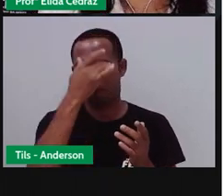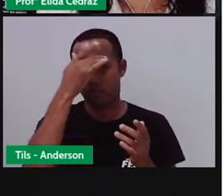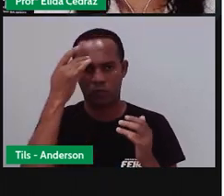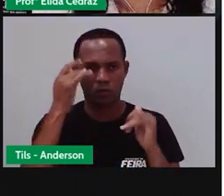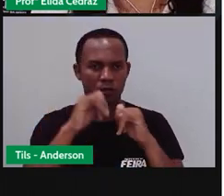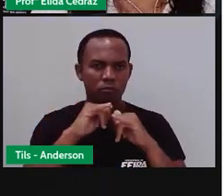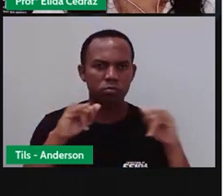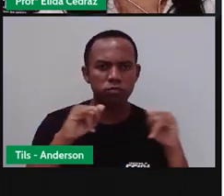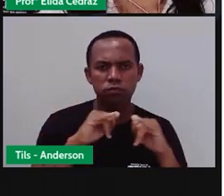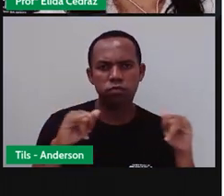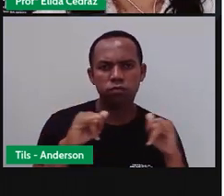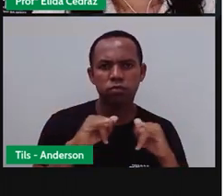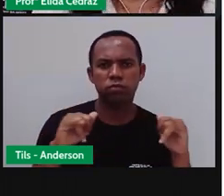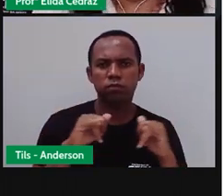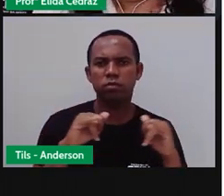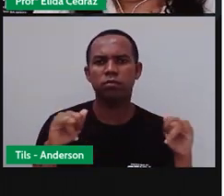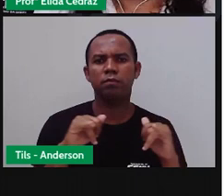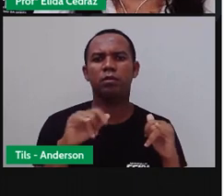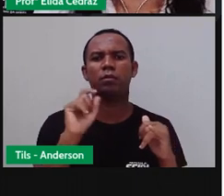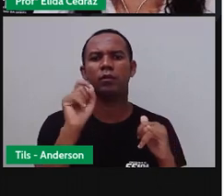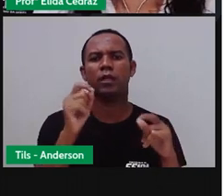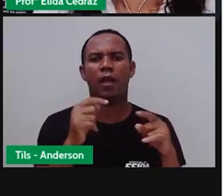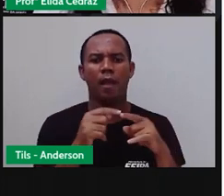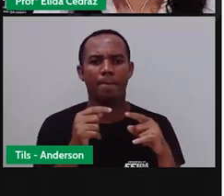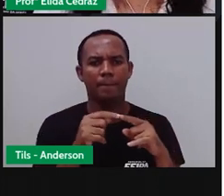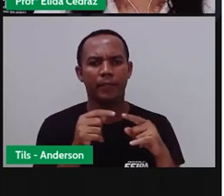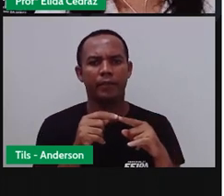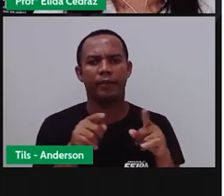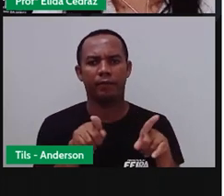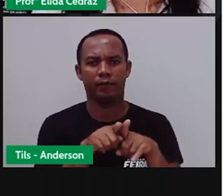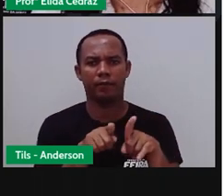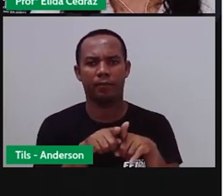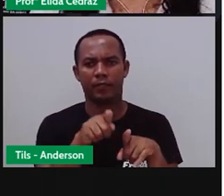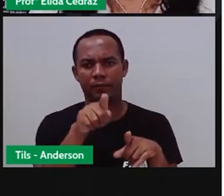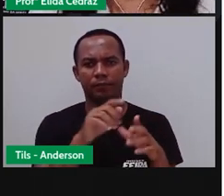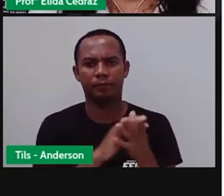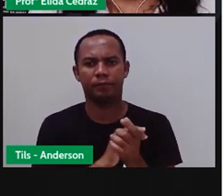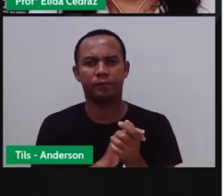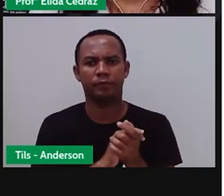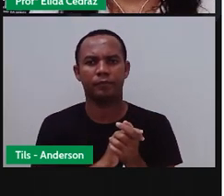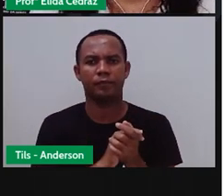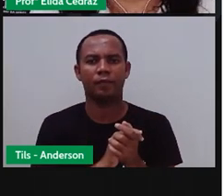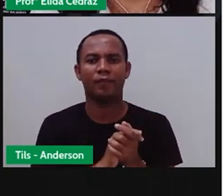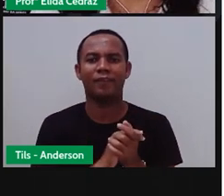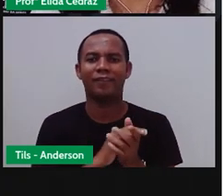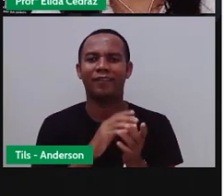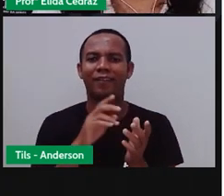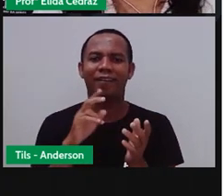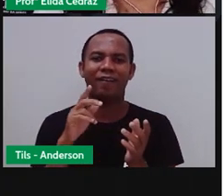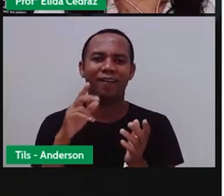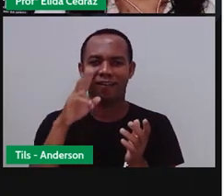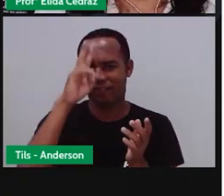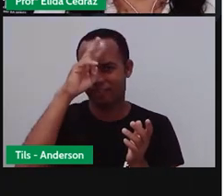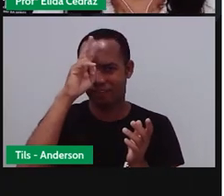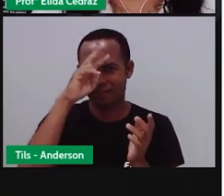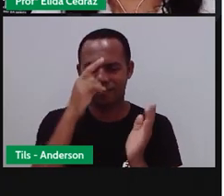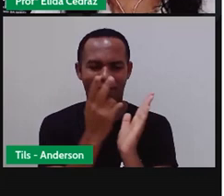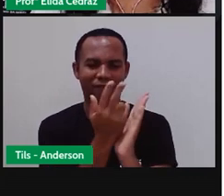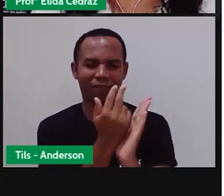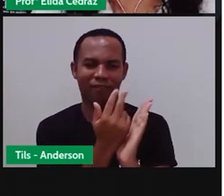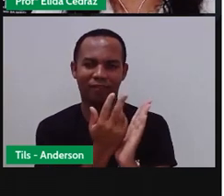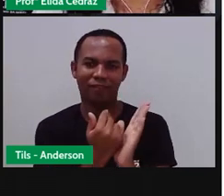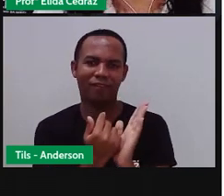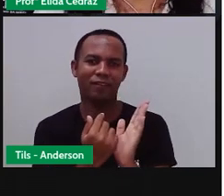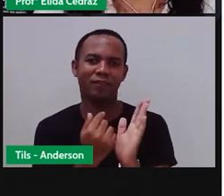notícia e uma reportagem. A charge, a tirinha